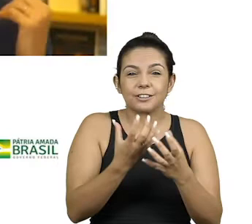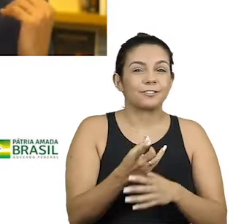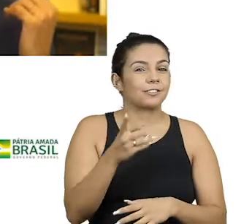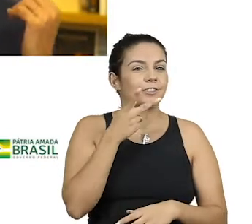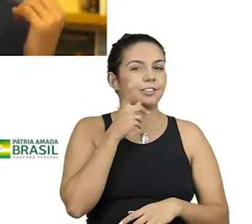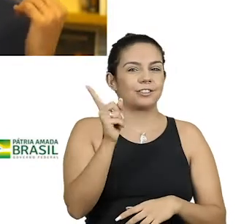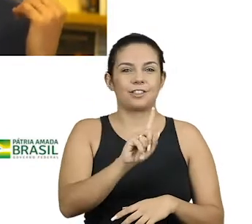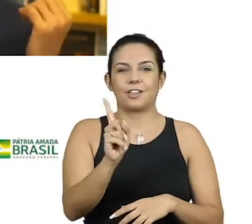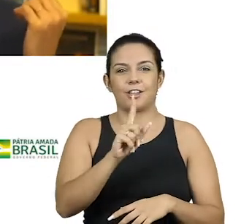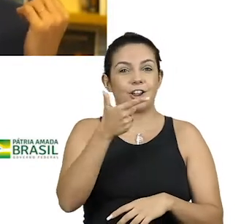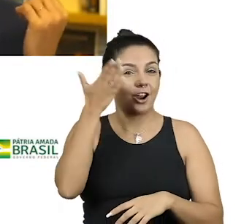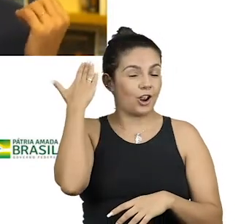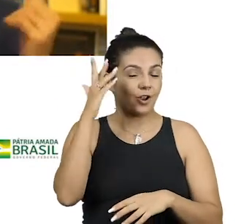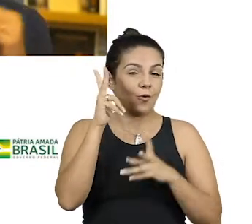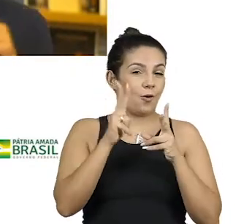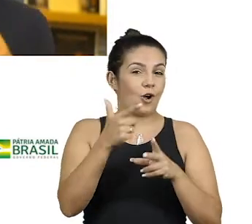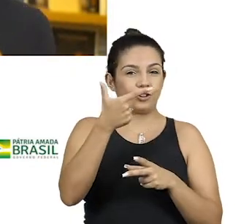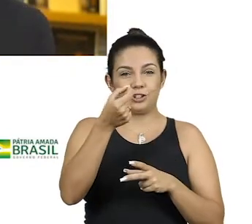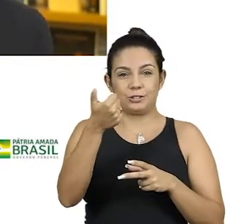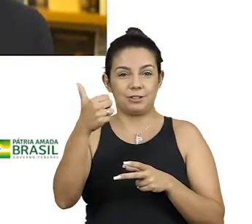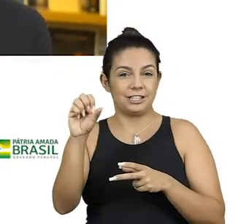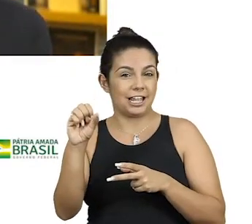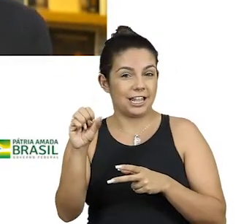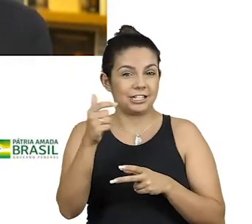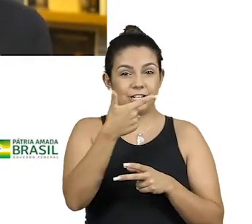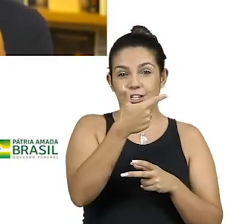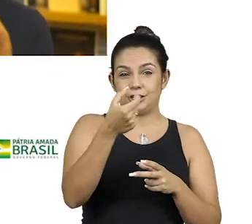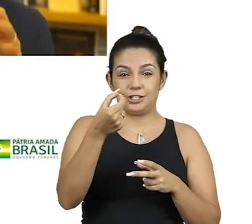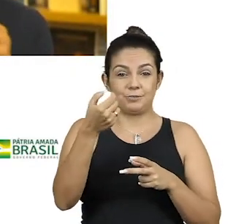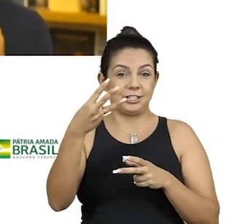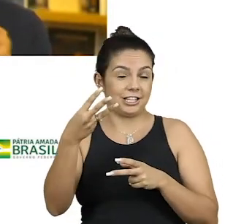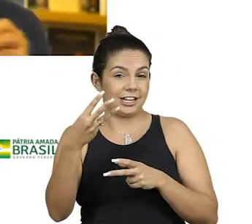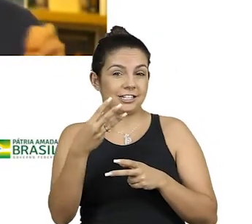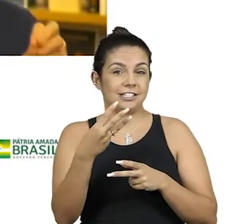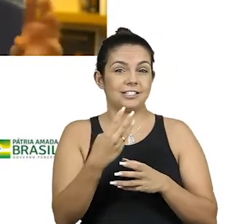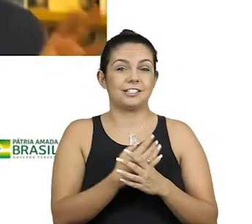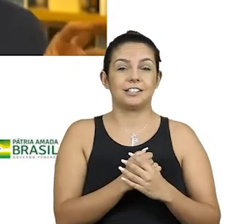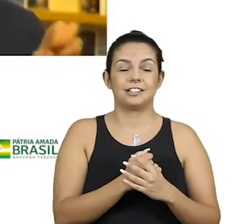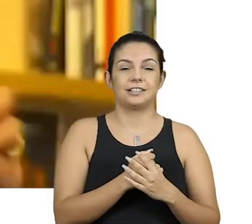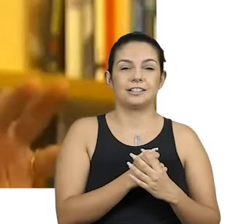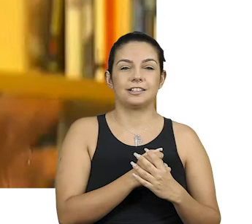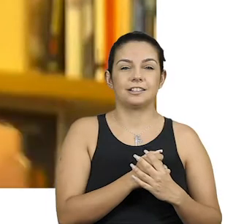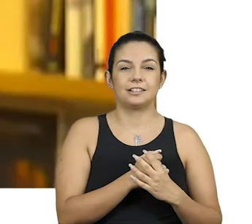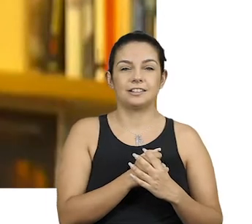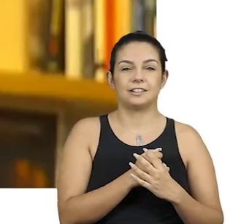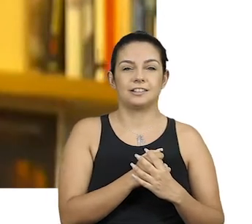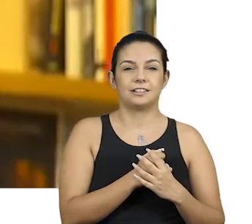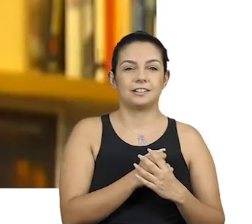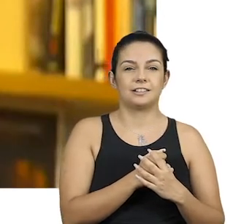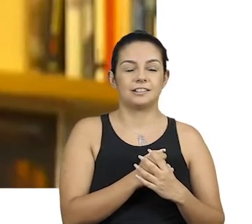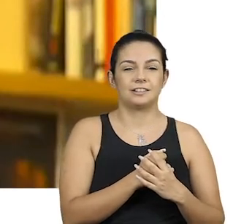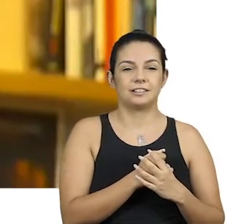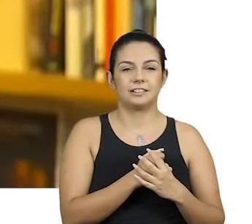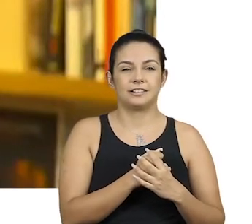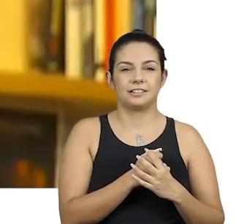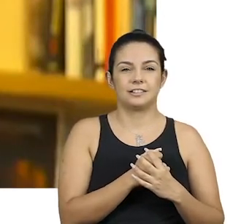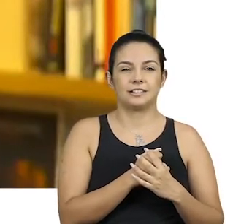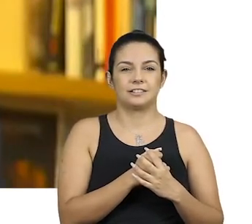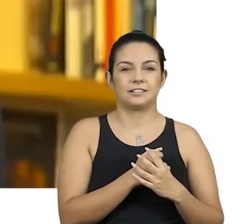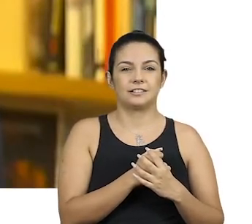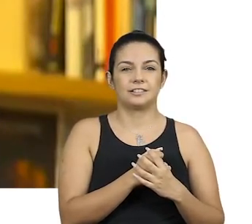não vai ser como em 2010 ou em 2003, que foram a Sars e